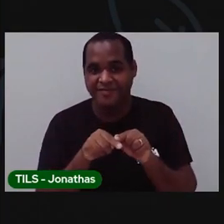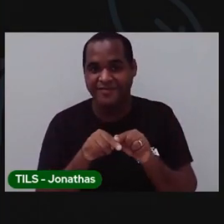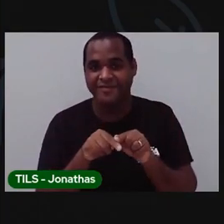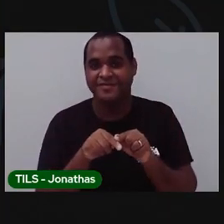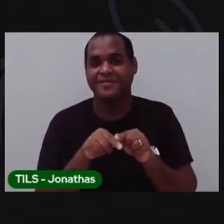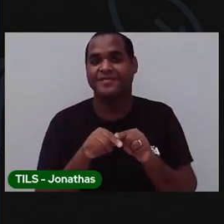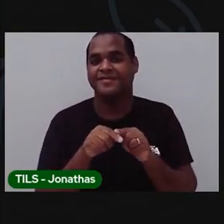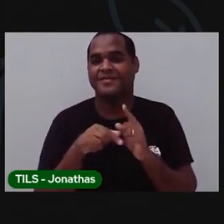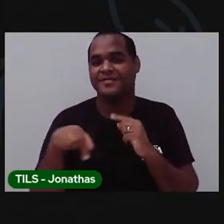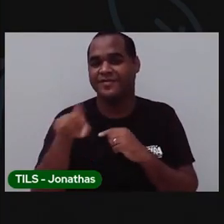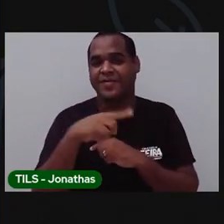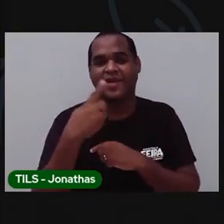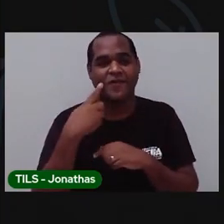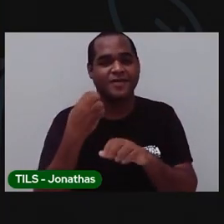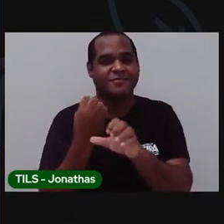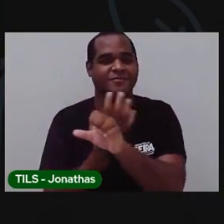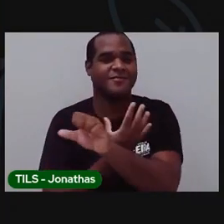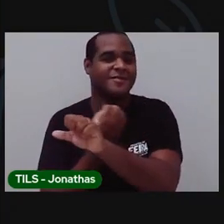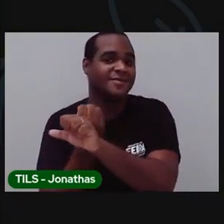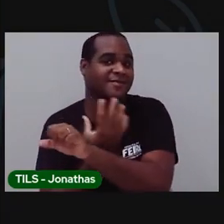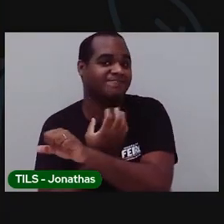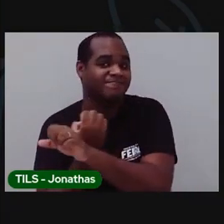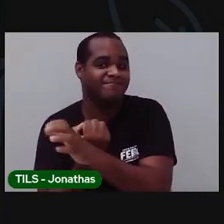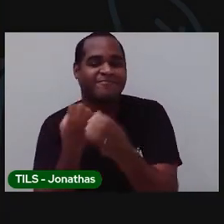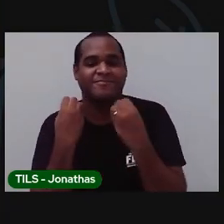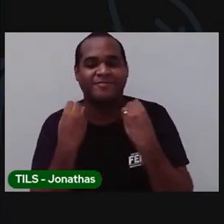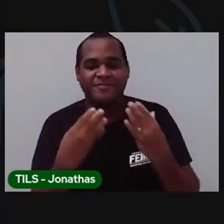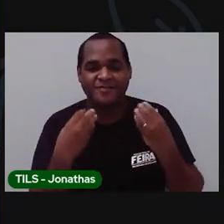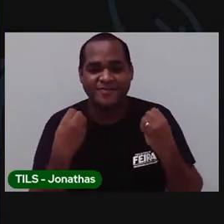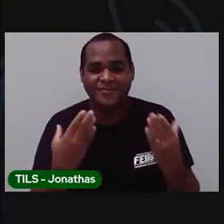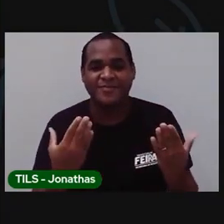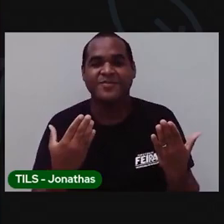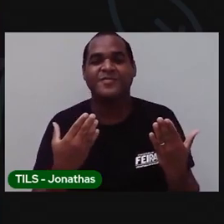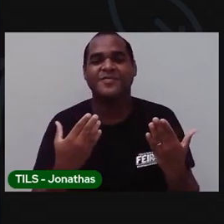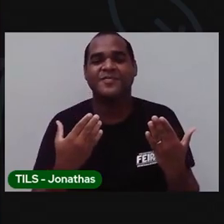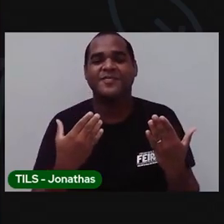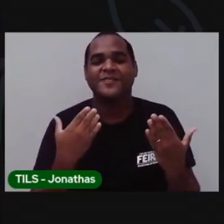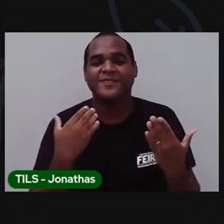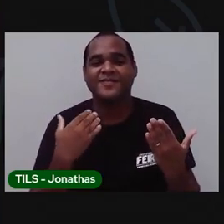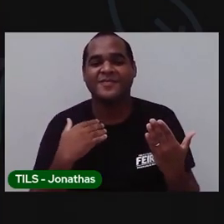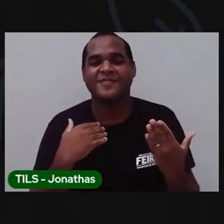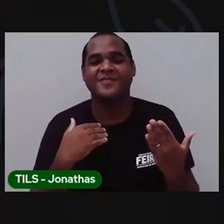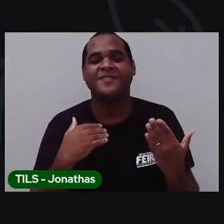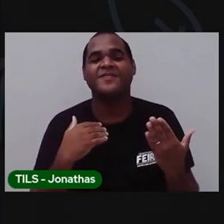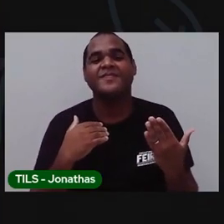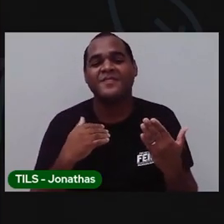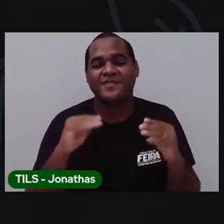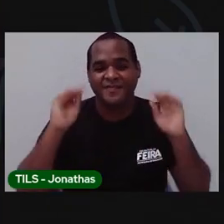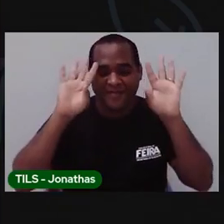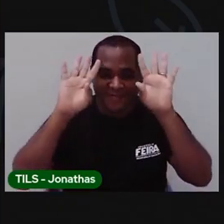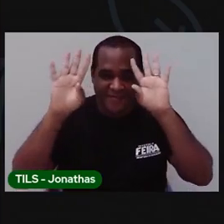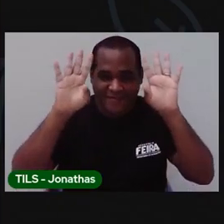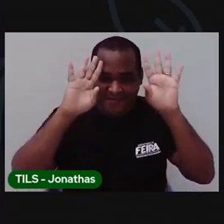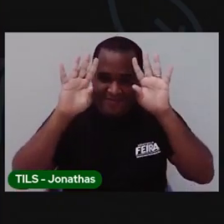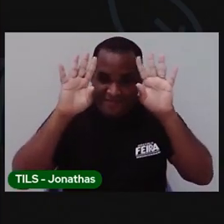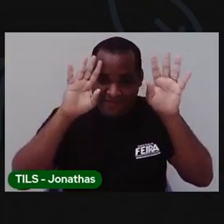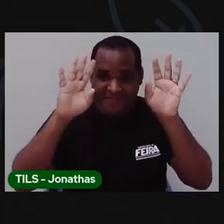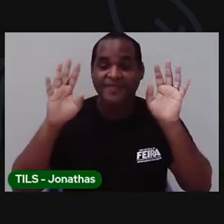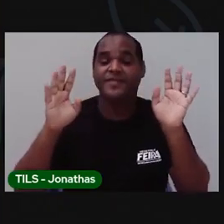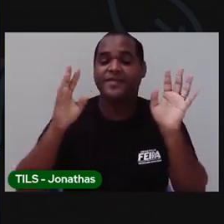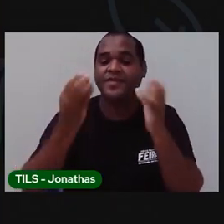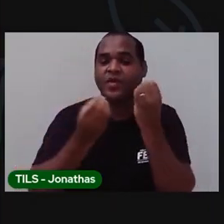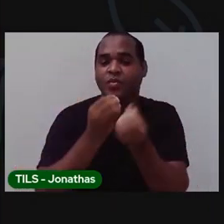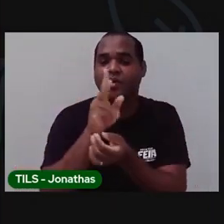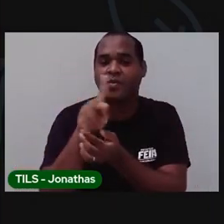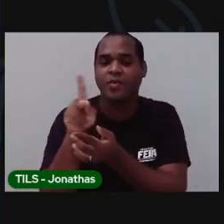vamos nos encher de sentimentos bons. Quando a gente começar a imaginar assim. Ai, a